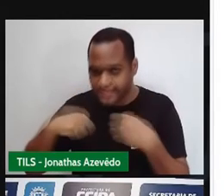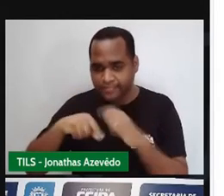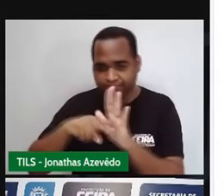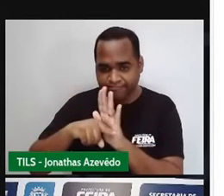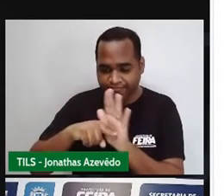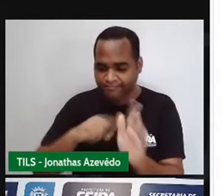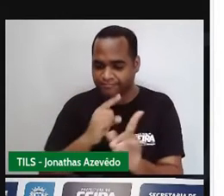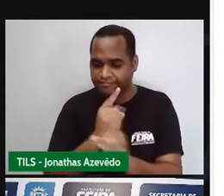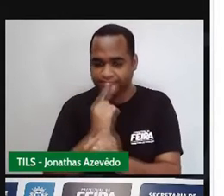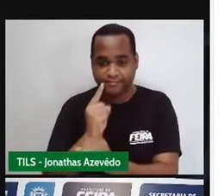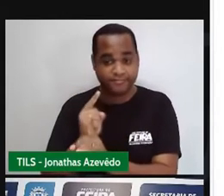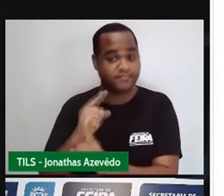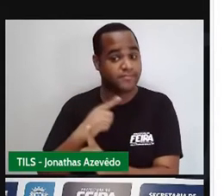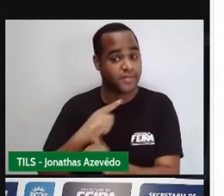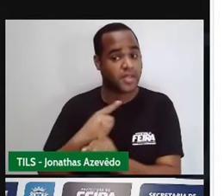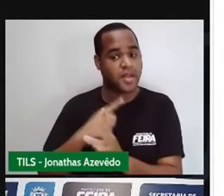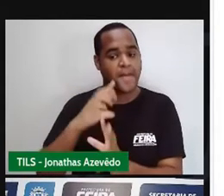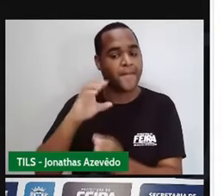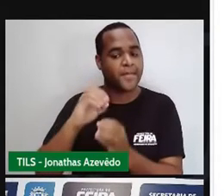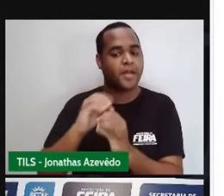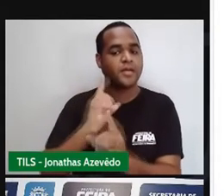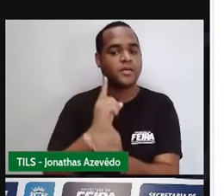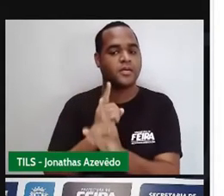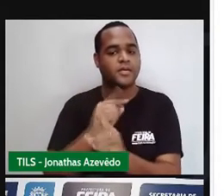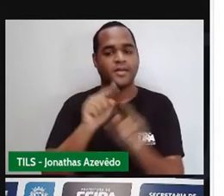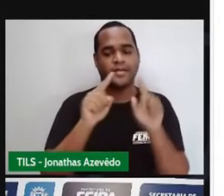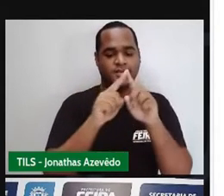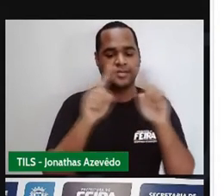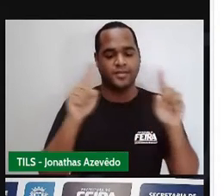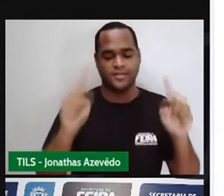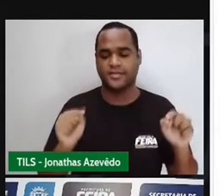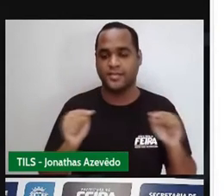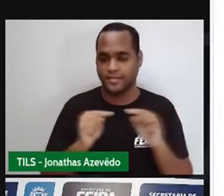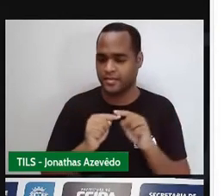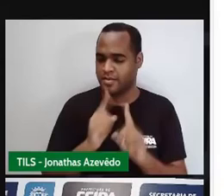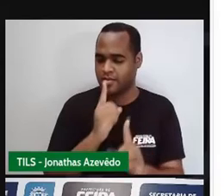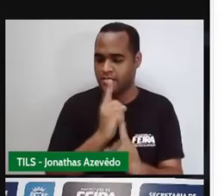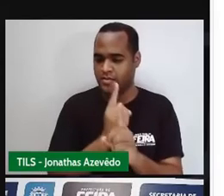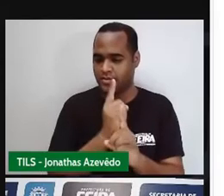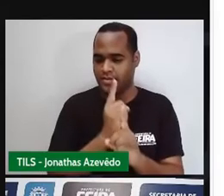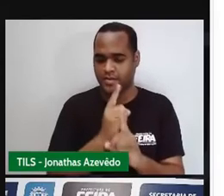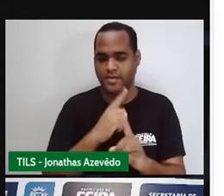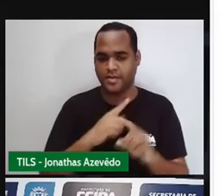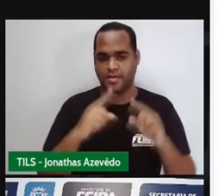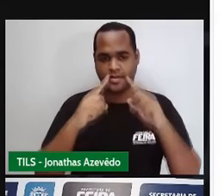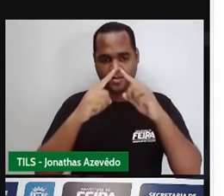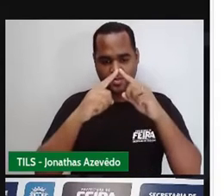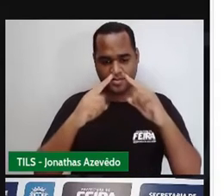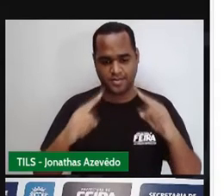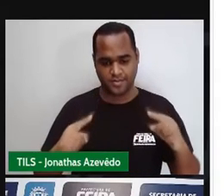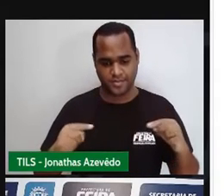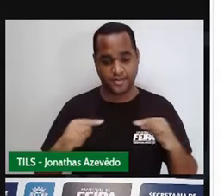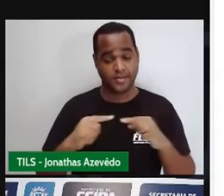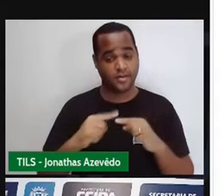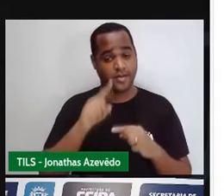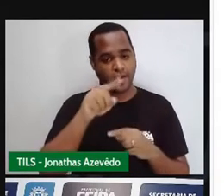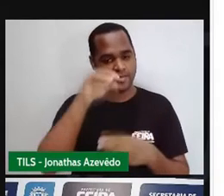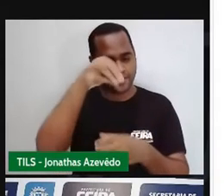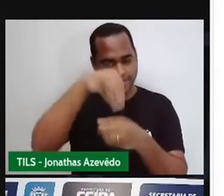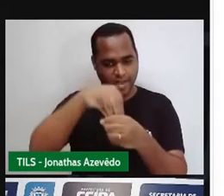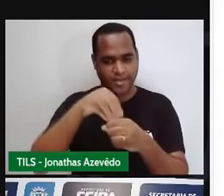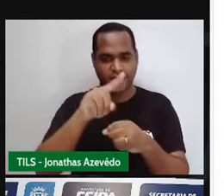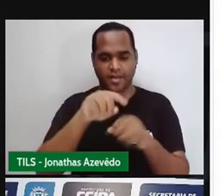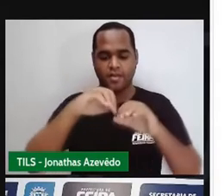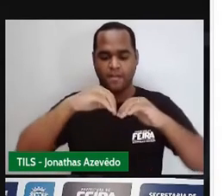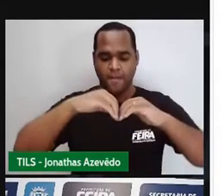Onde é que a gente vai achar o triângulo? No retângulo. Como? Porque esse retângulo vai ser dividido em